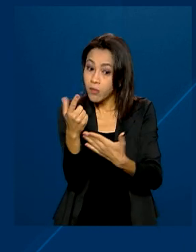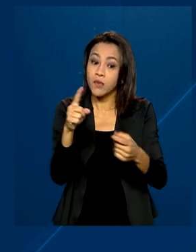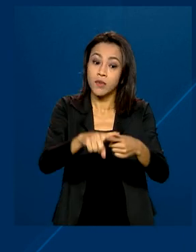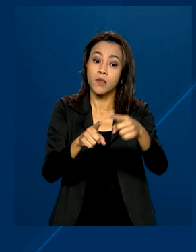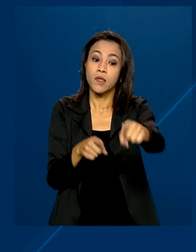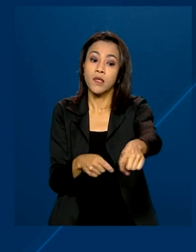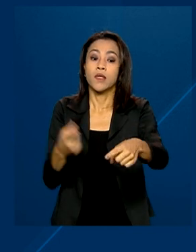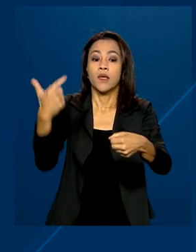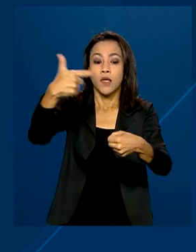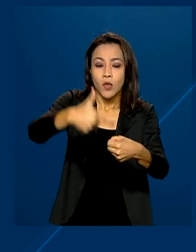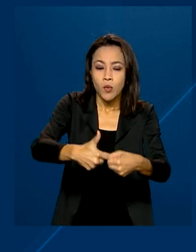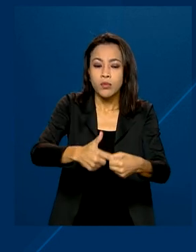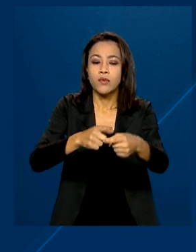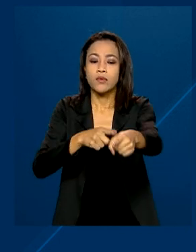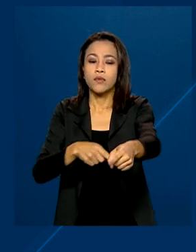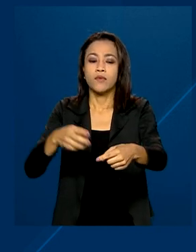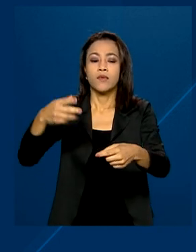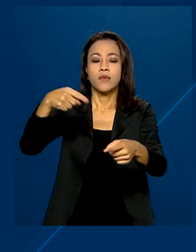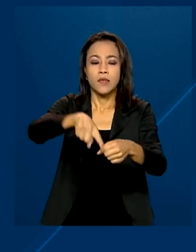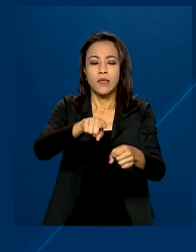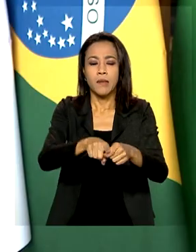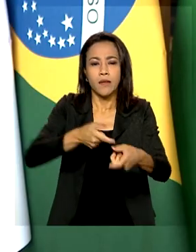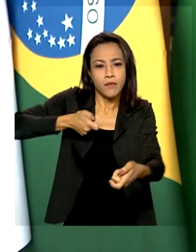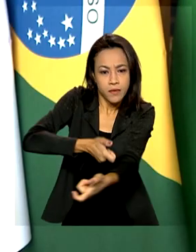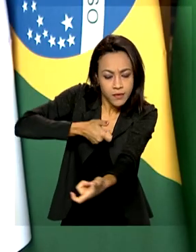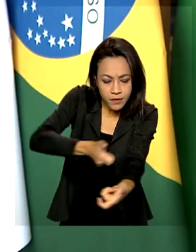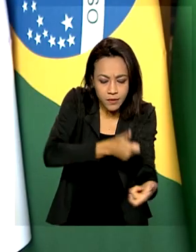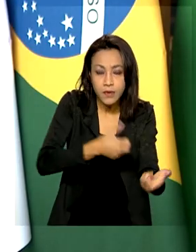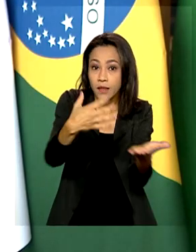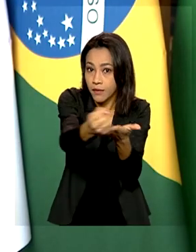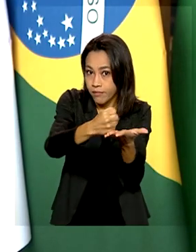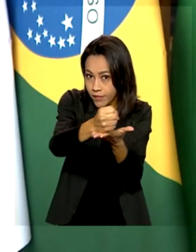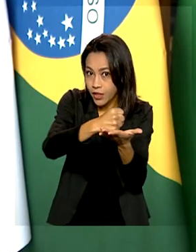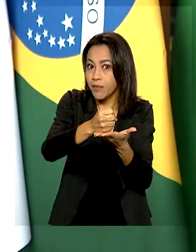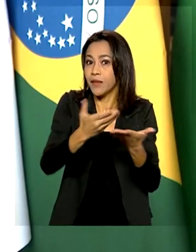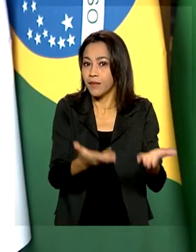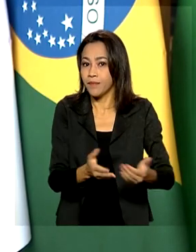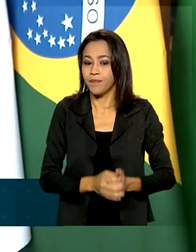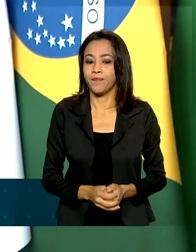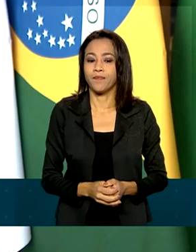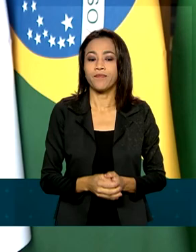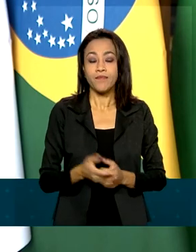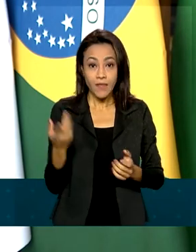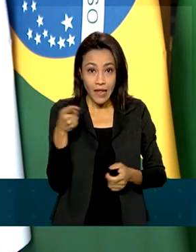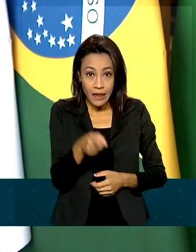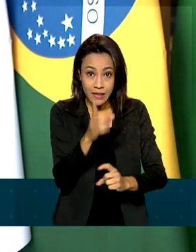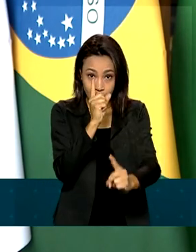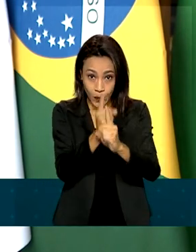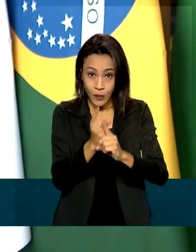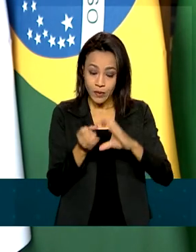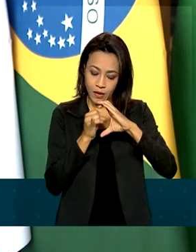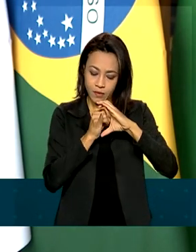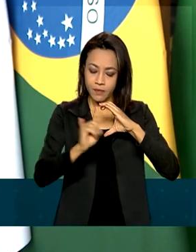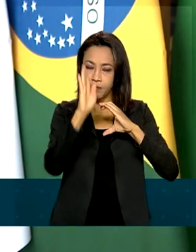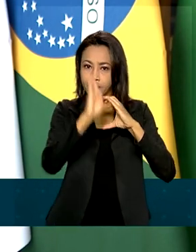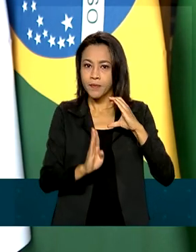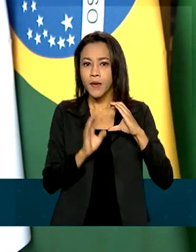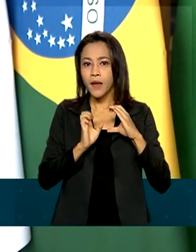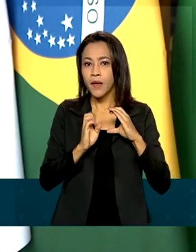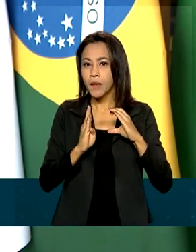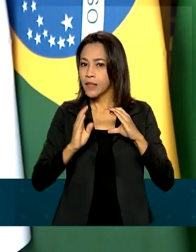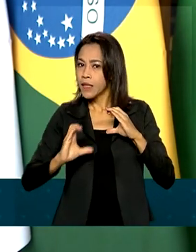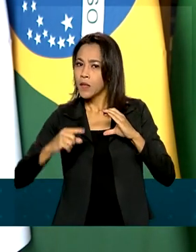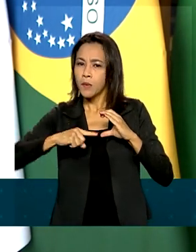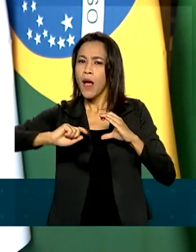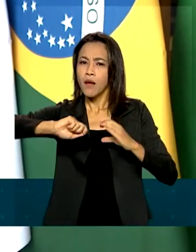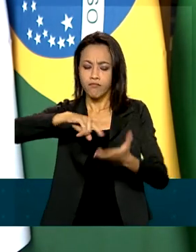petróleo, inseticidas e medicamentos. Durante o encontro, a empresa Brasil de Comunicação, a EBC, assinou um acordo